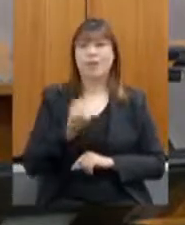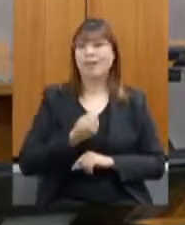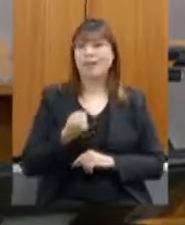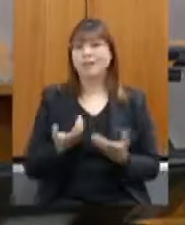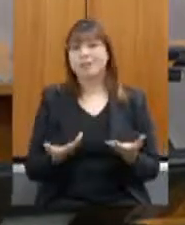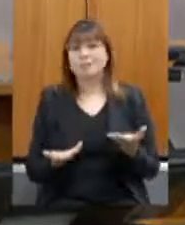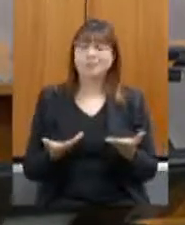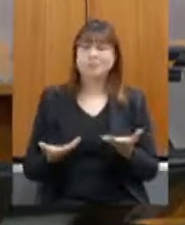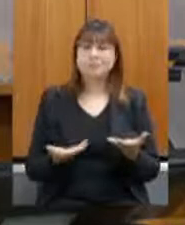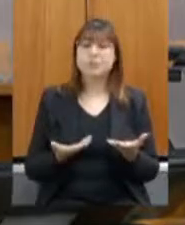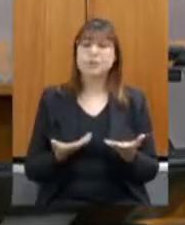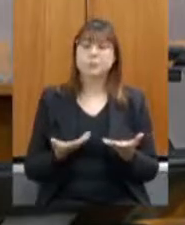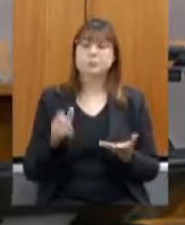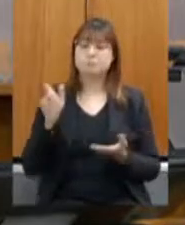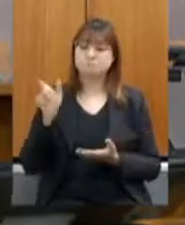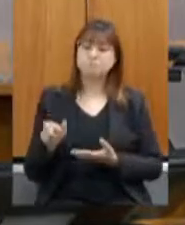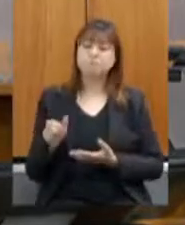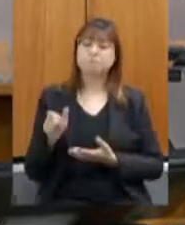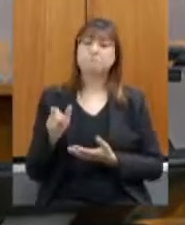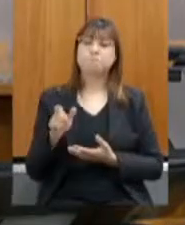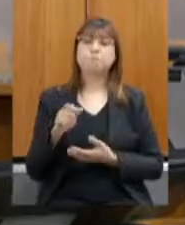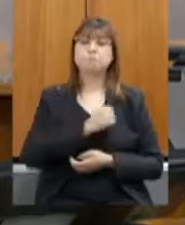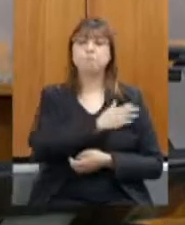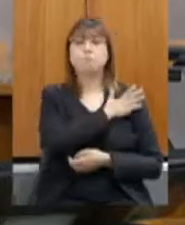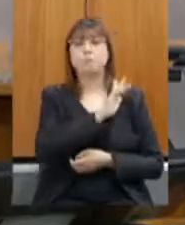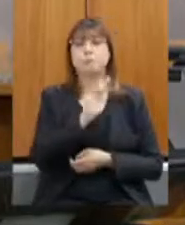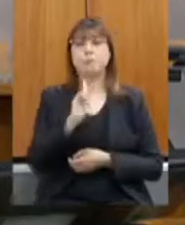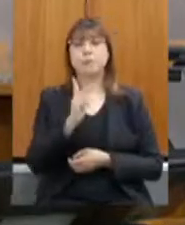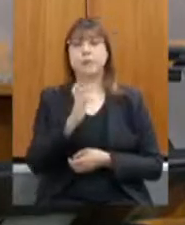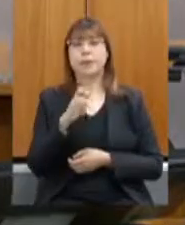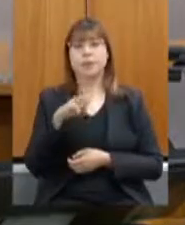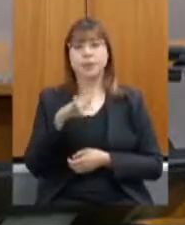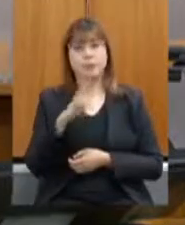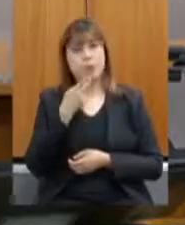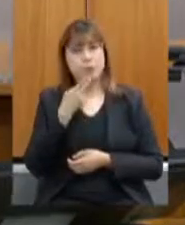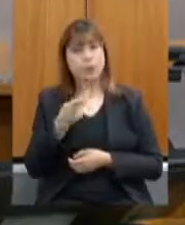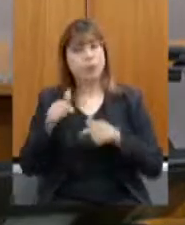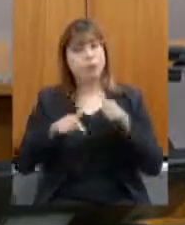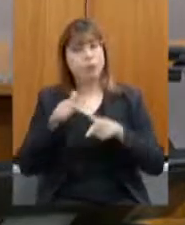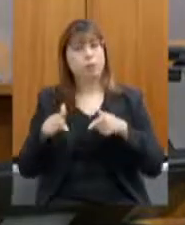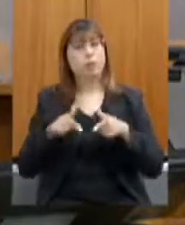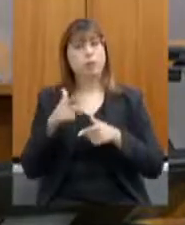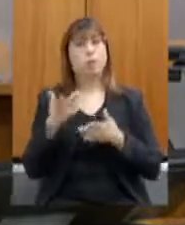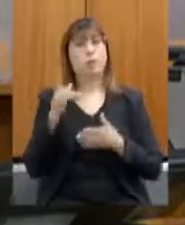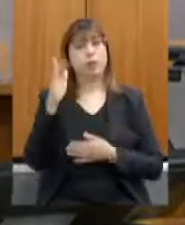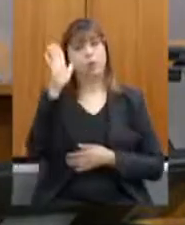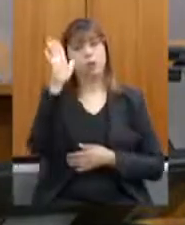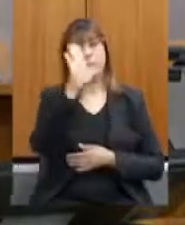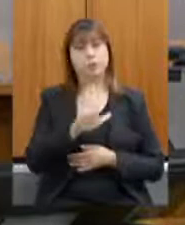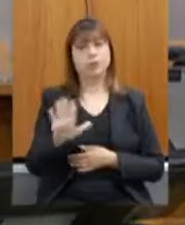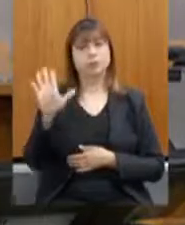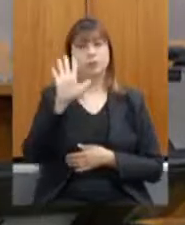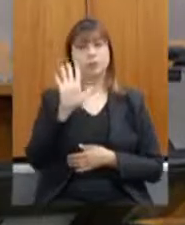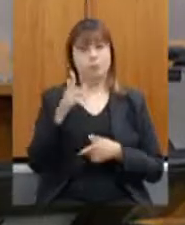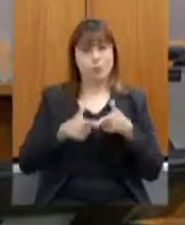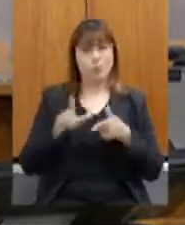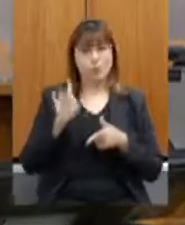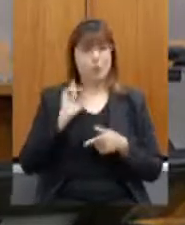precisão e sabedoria que nós precisamos fazer esse trabalho de nível nacional, isso não é um problema de Minas Gerais, é um problema do Brasil,